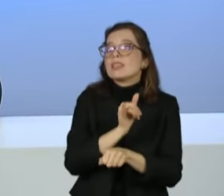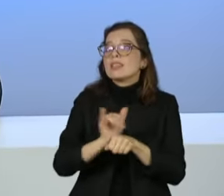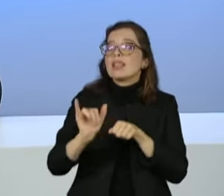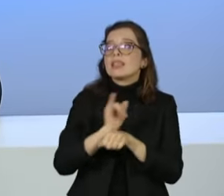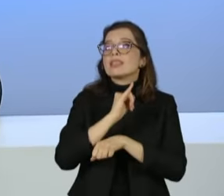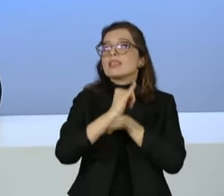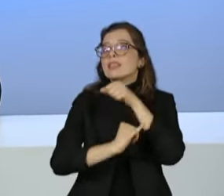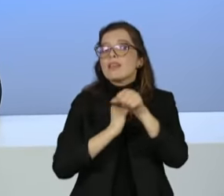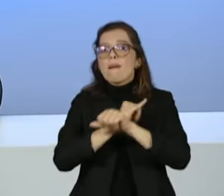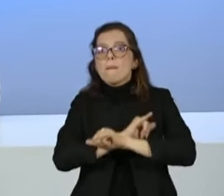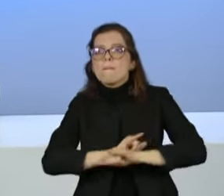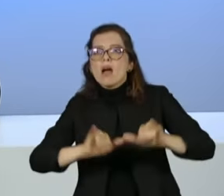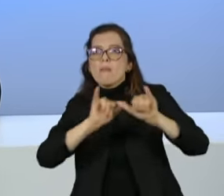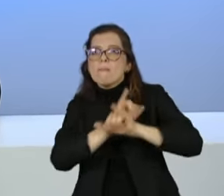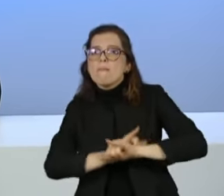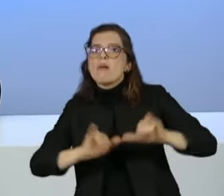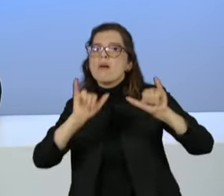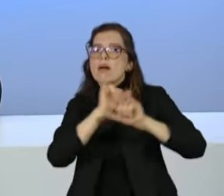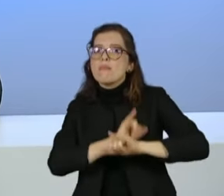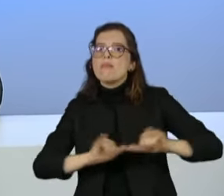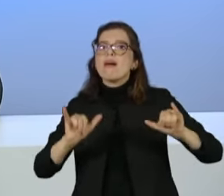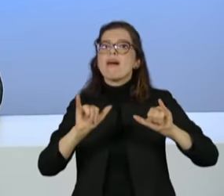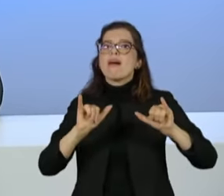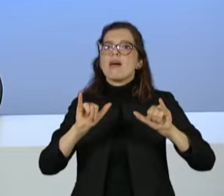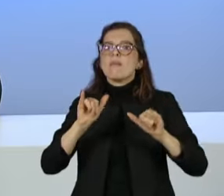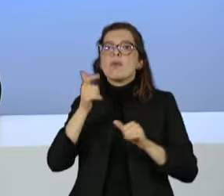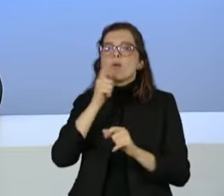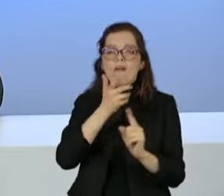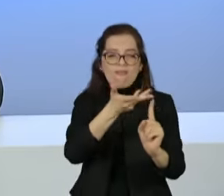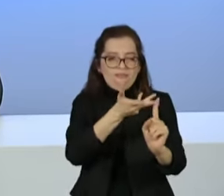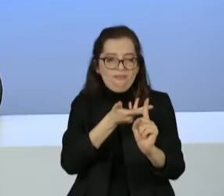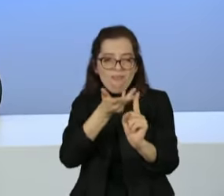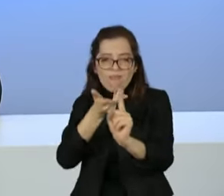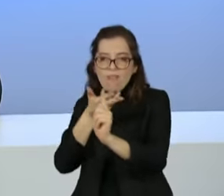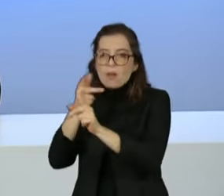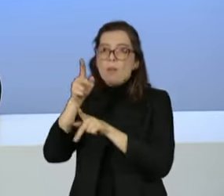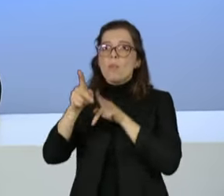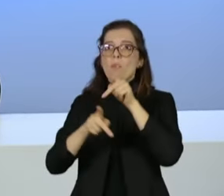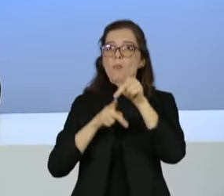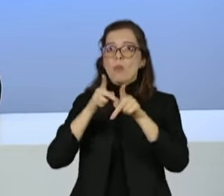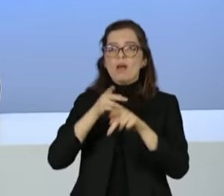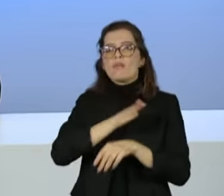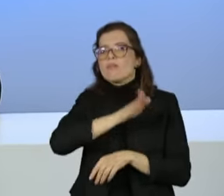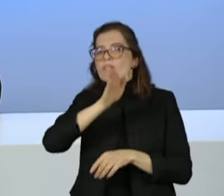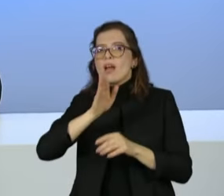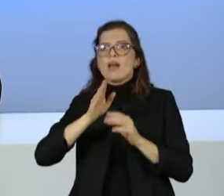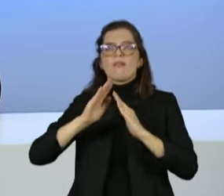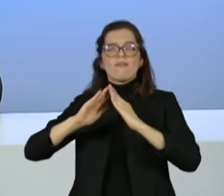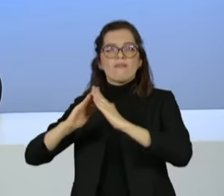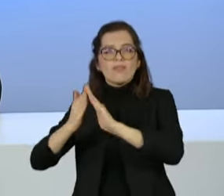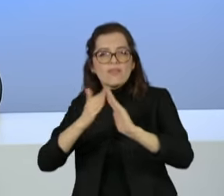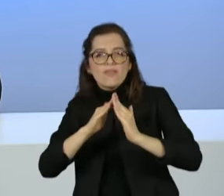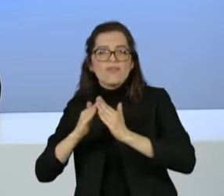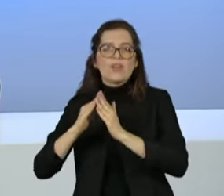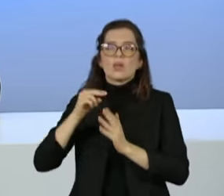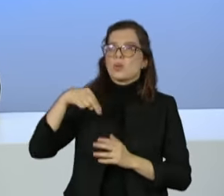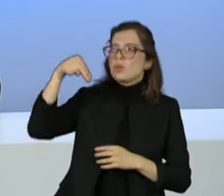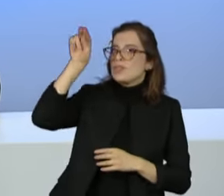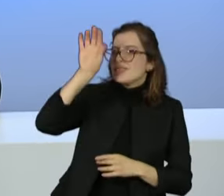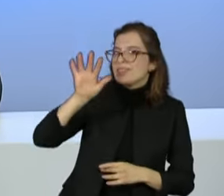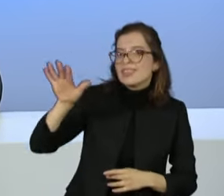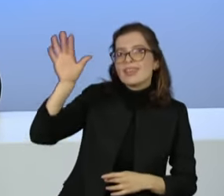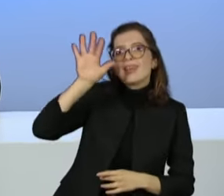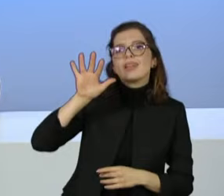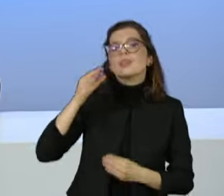E também de articulação popular com comunidades ou no Nordeste. Como é que você pretende enfrentar esse